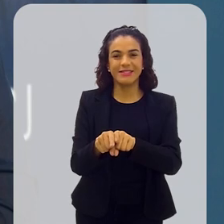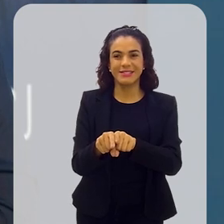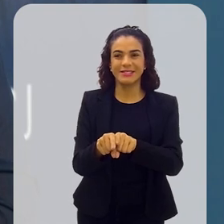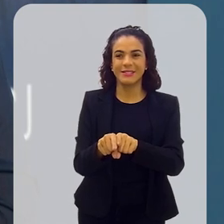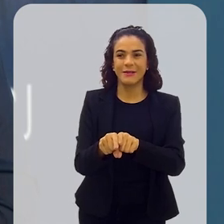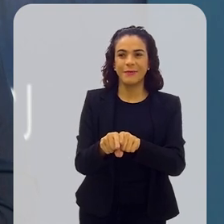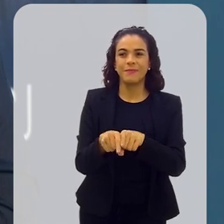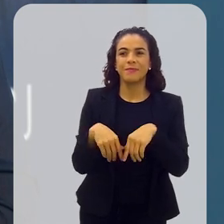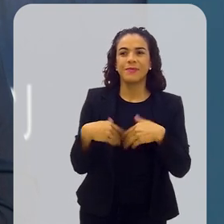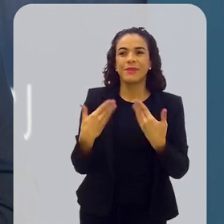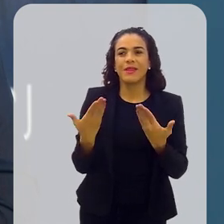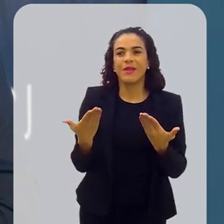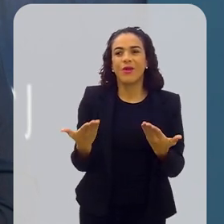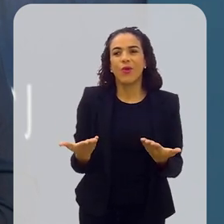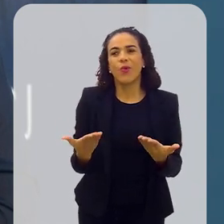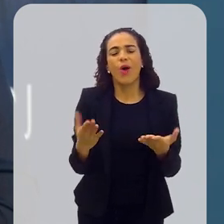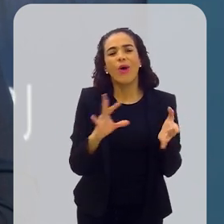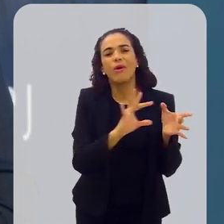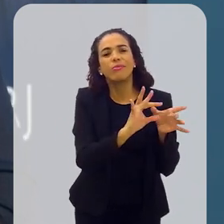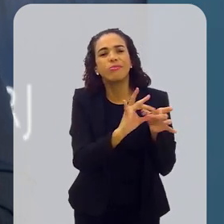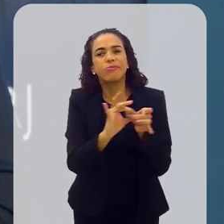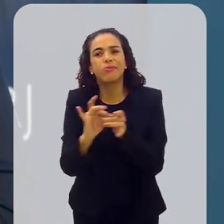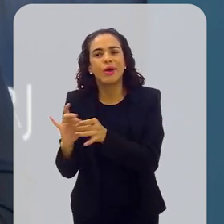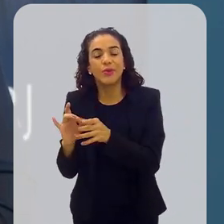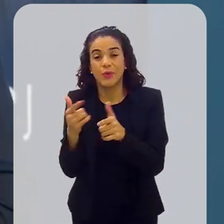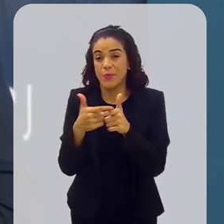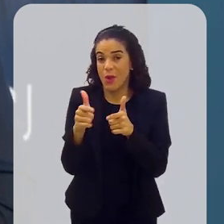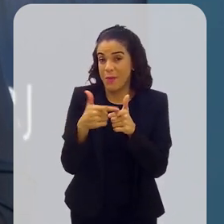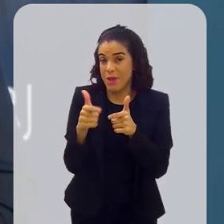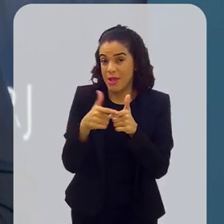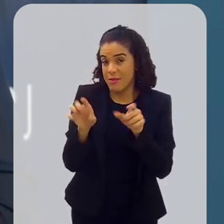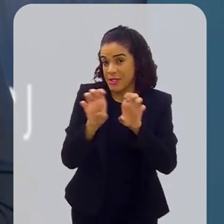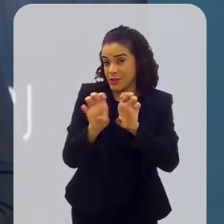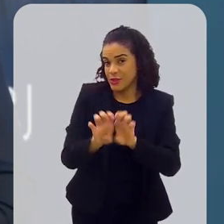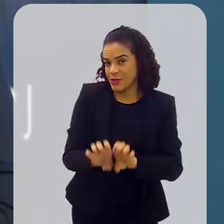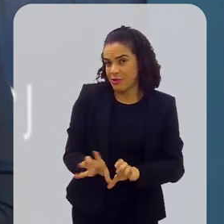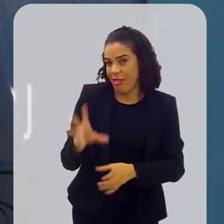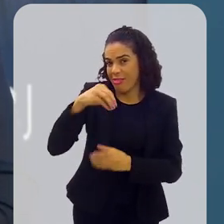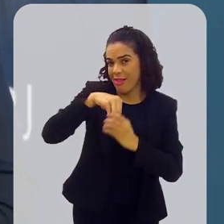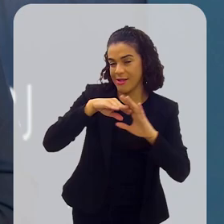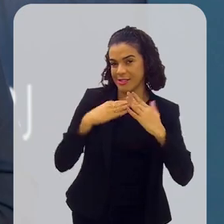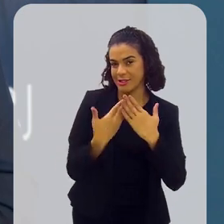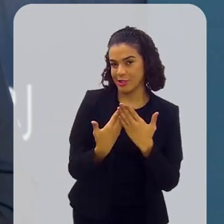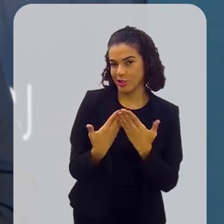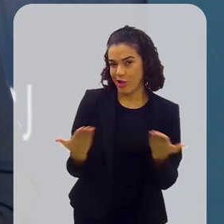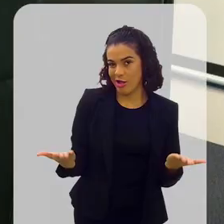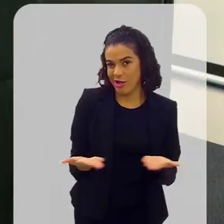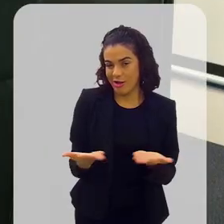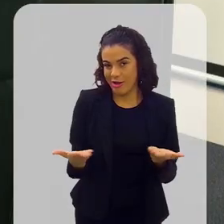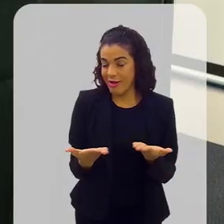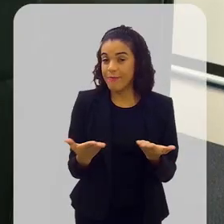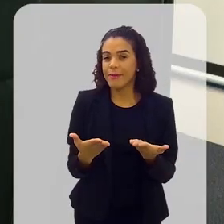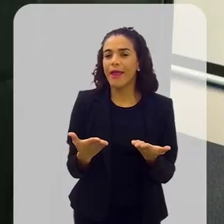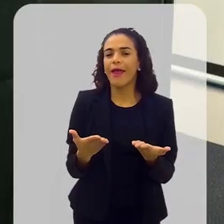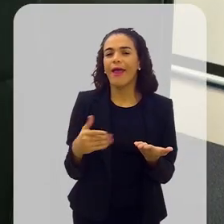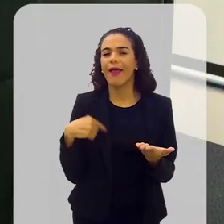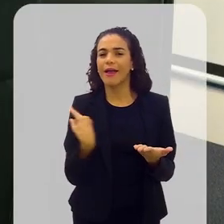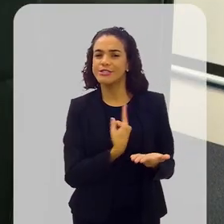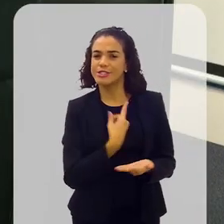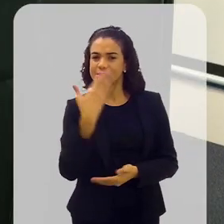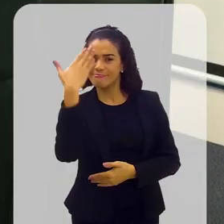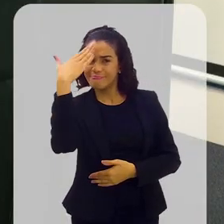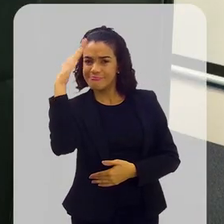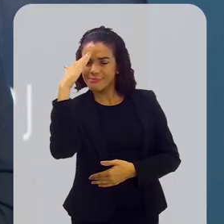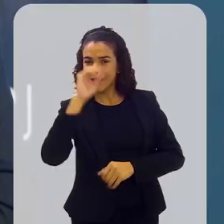qual é o cerne do problema estrutural das escolas hoje? É justamente